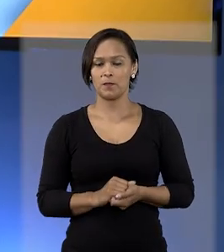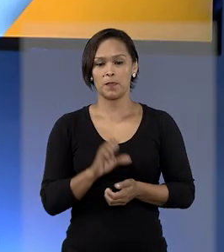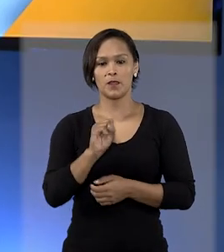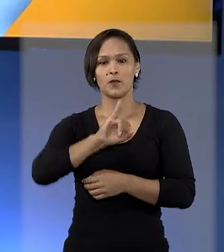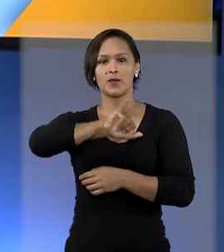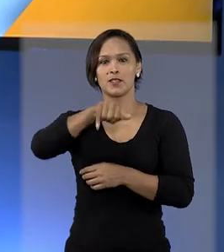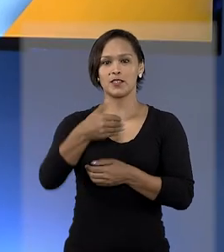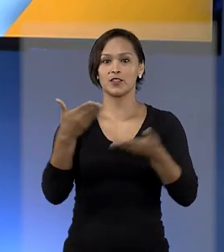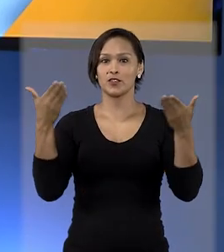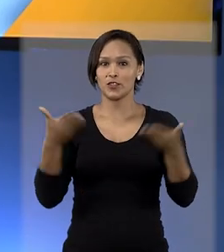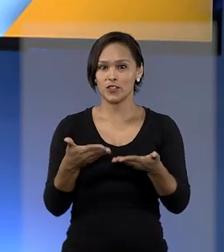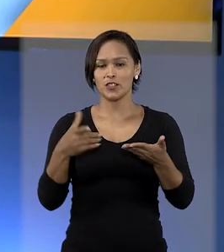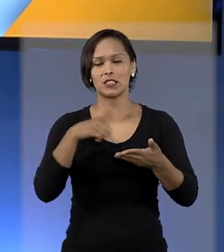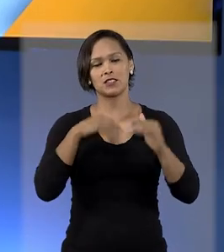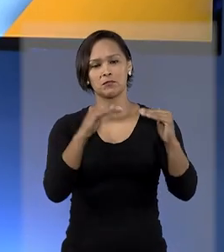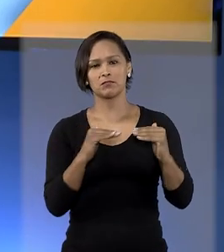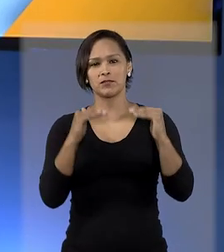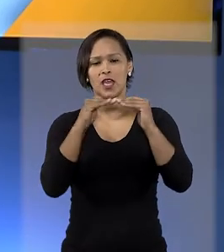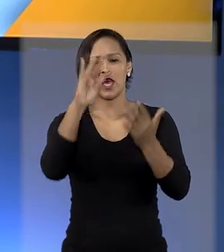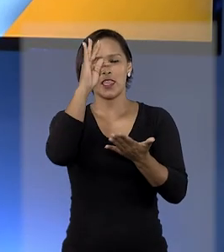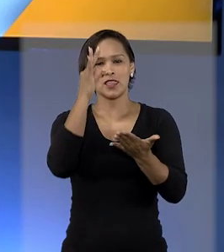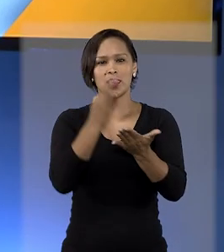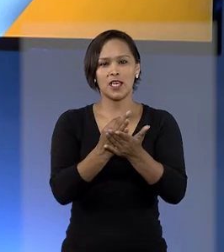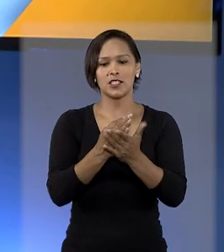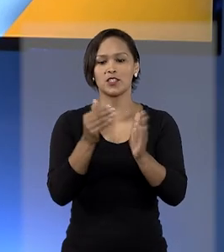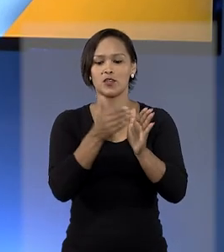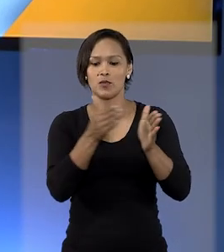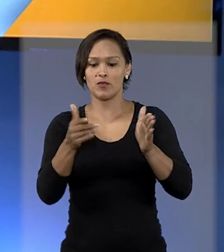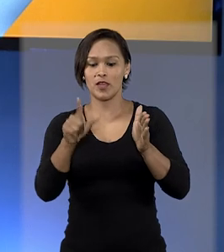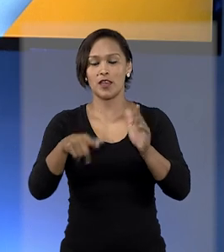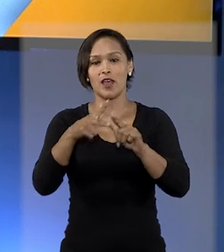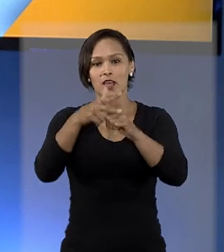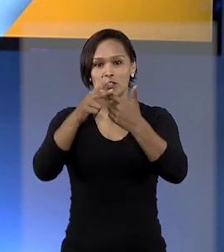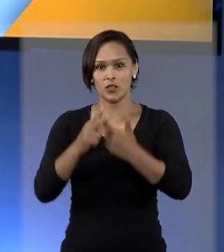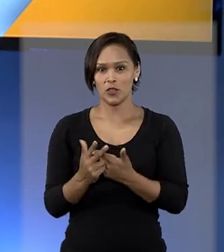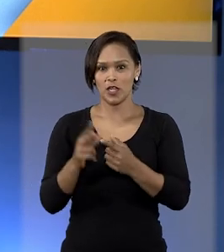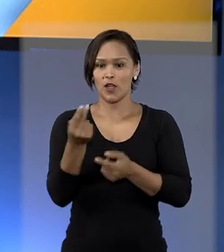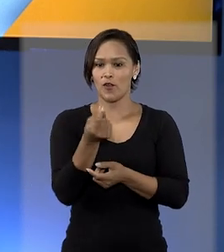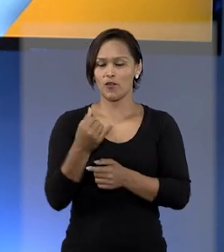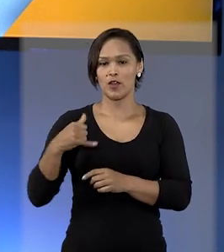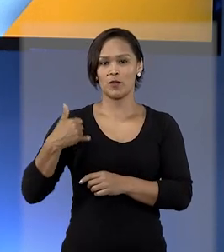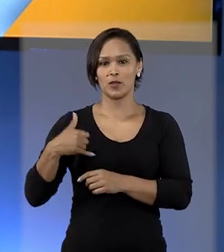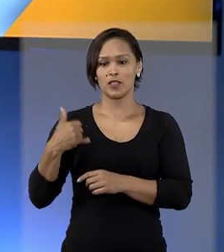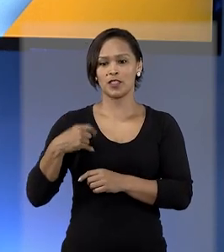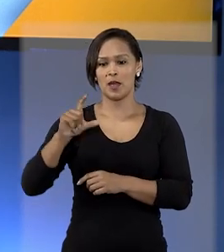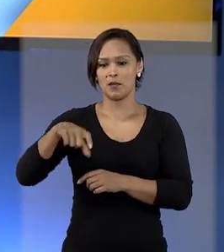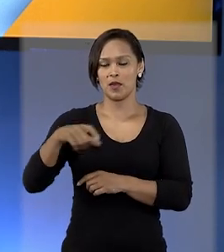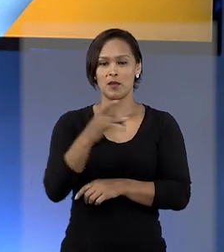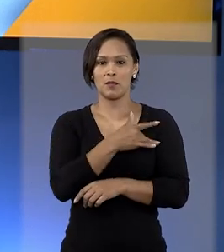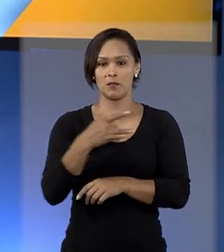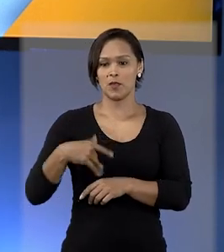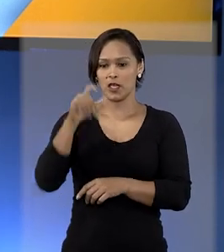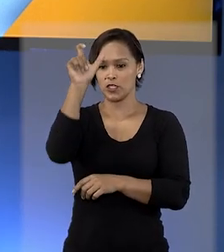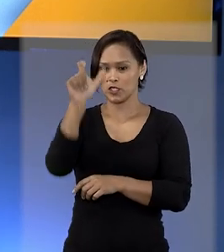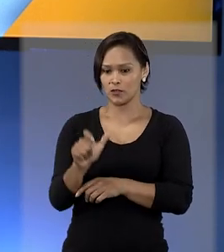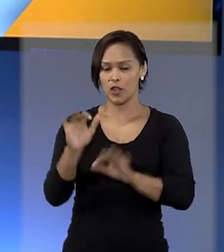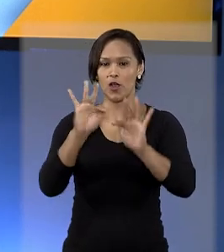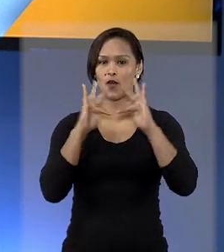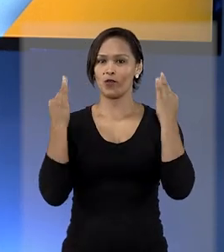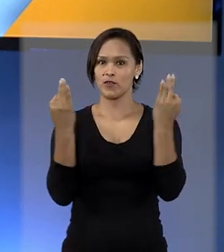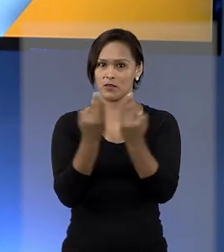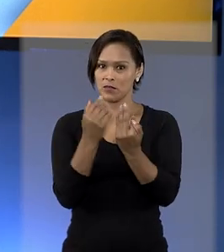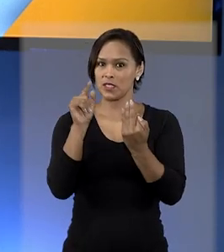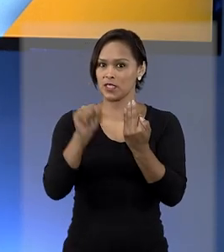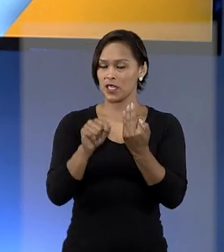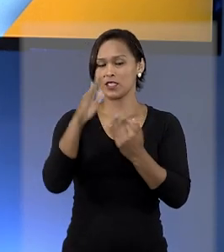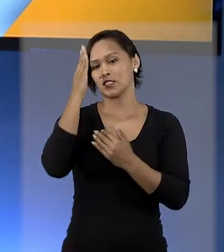já havia estabelecido tese sobre a validade dos reajustes por faixa etária para planos individuais ou familiares e